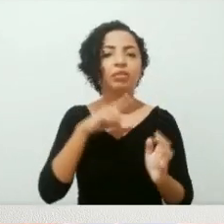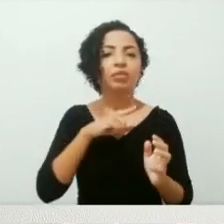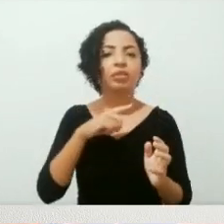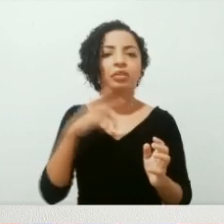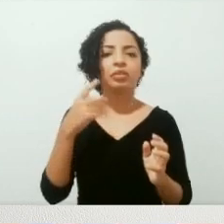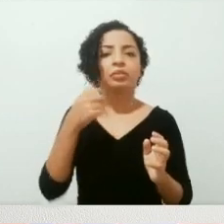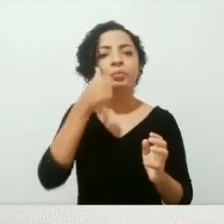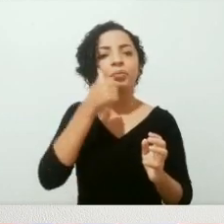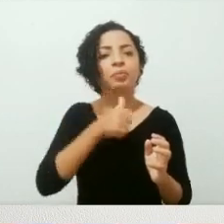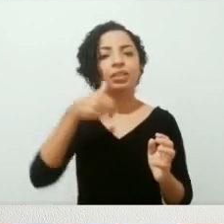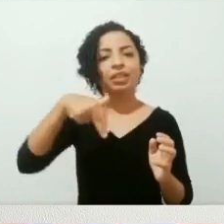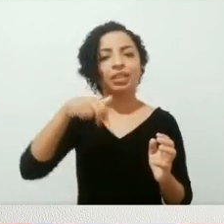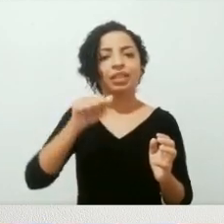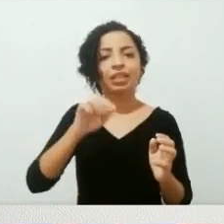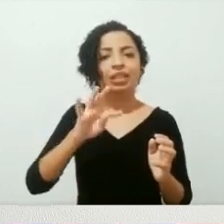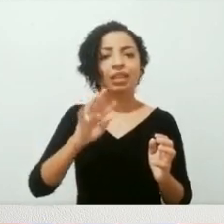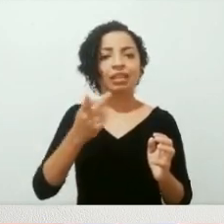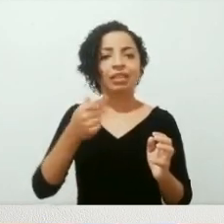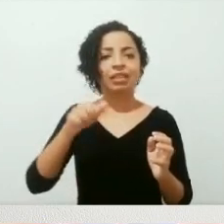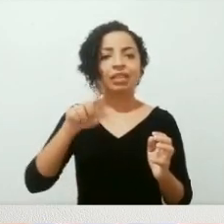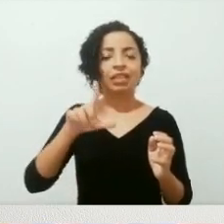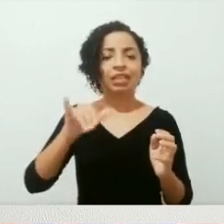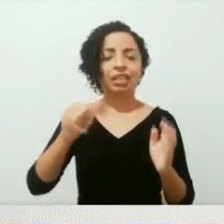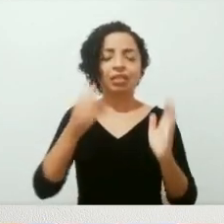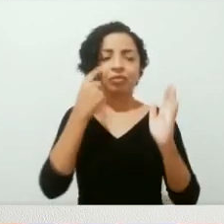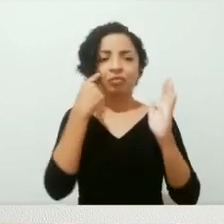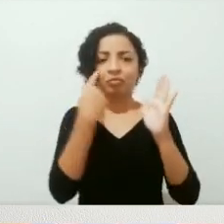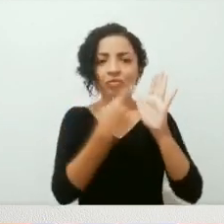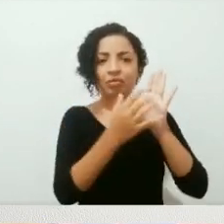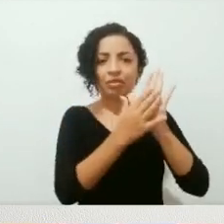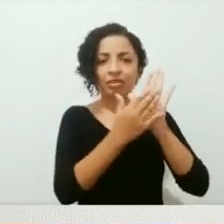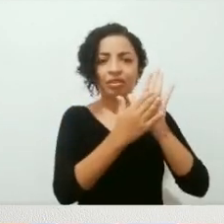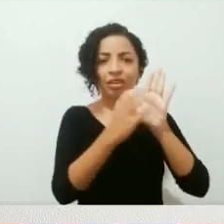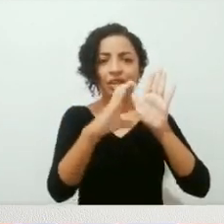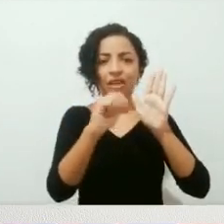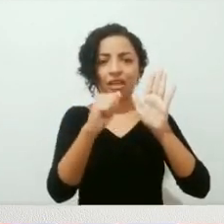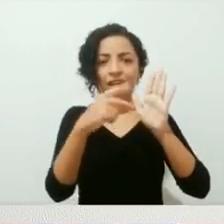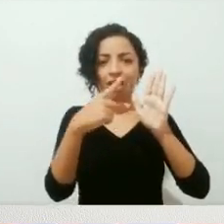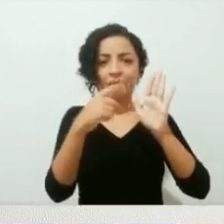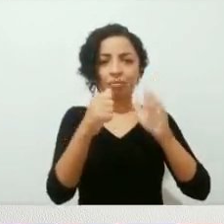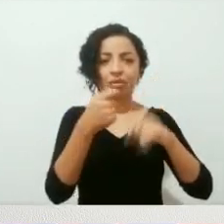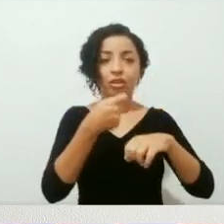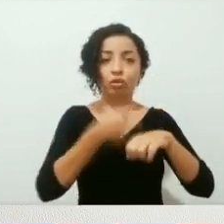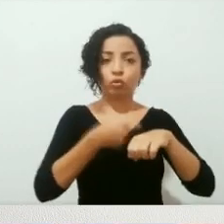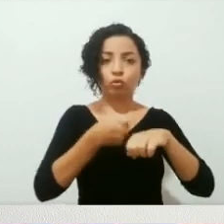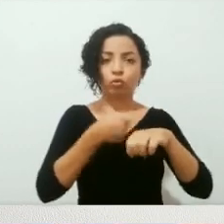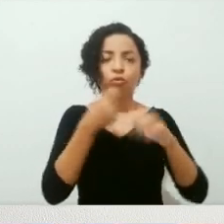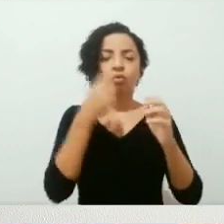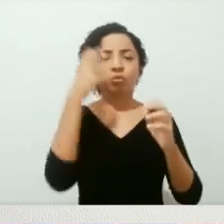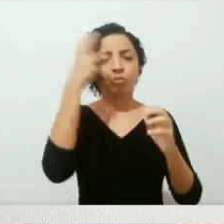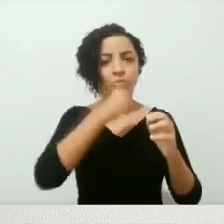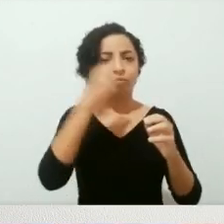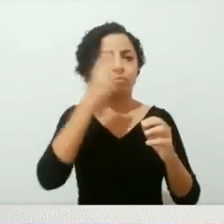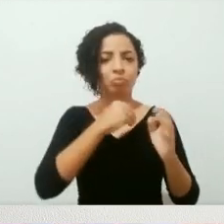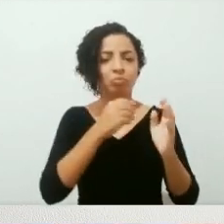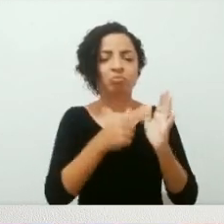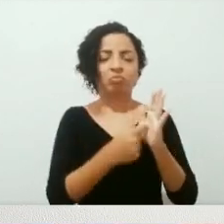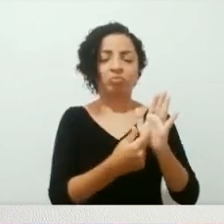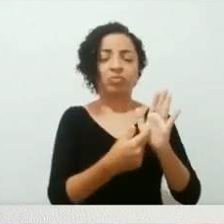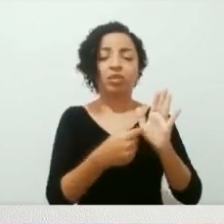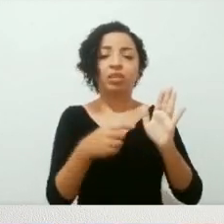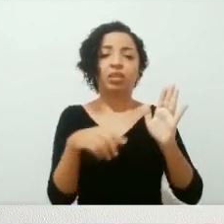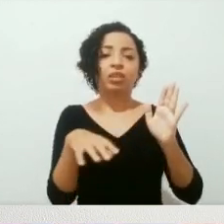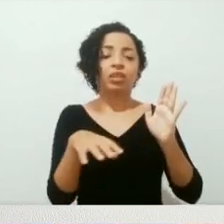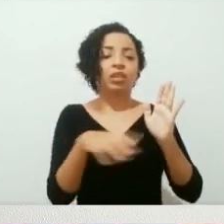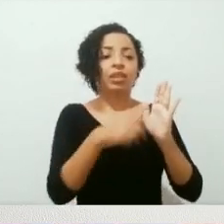da Nathalie Borges Polesso. Esse material que eu achei muito bonito, essa capa, todo é material, capa dura. E a Cisneiros, ela